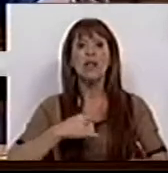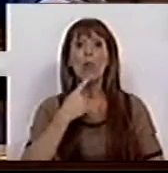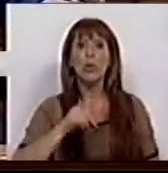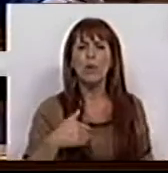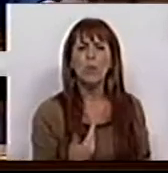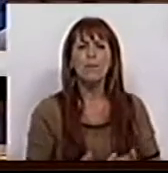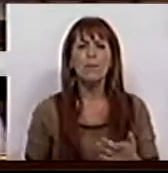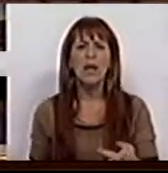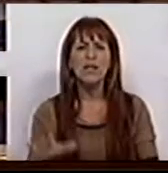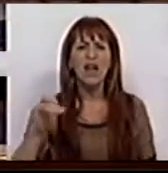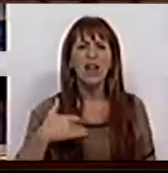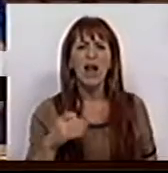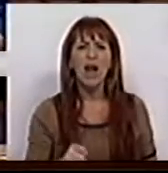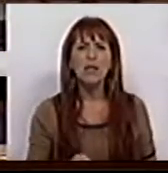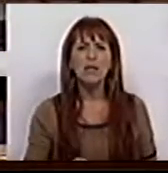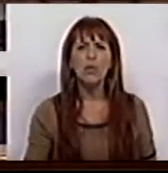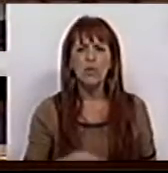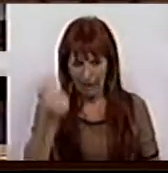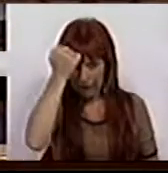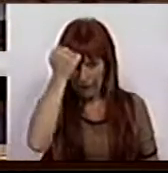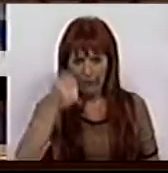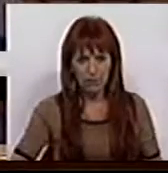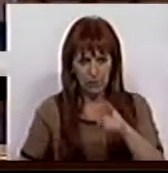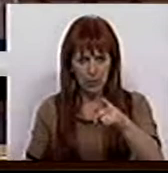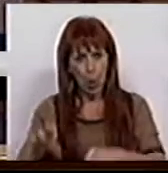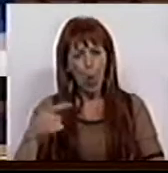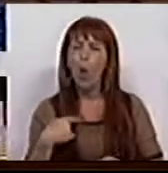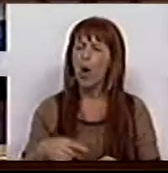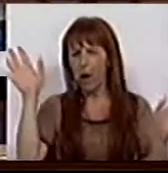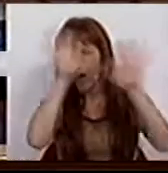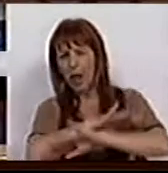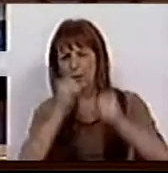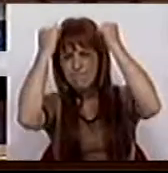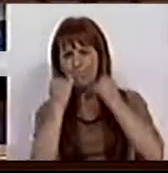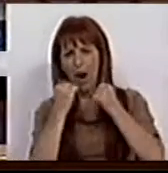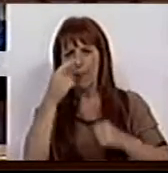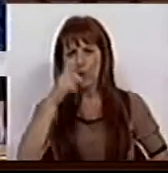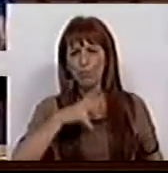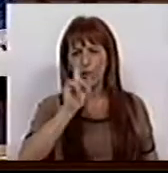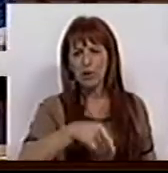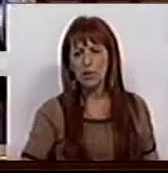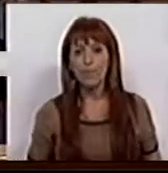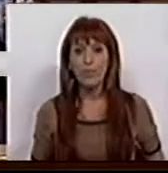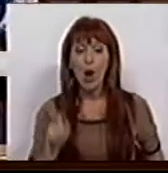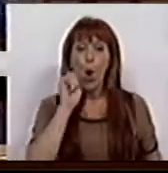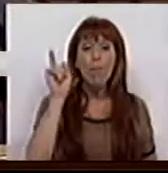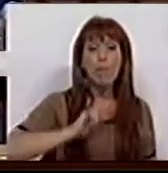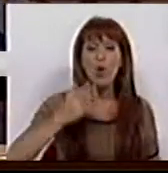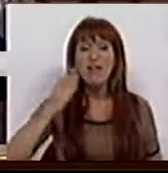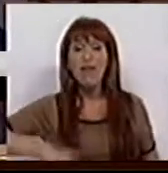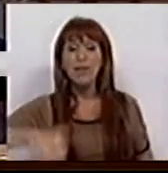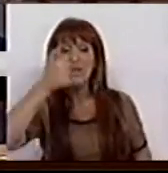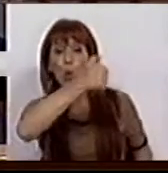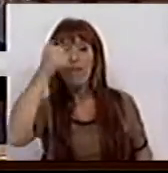lhe deixo a pergunta. O CDS arrependeu-se ou andou a enganar os portugueses? A um homem ou uma mulher de